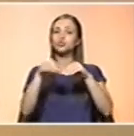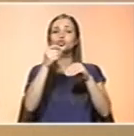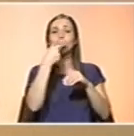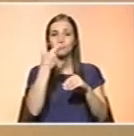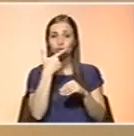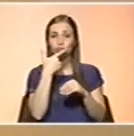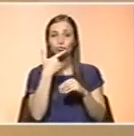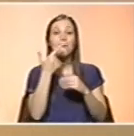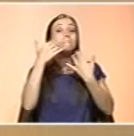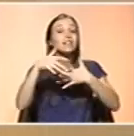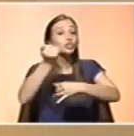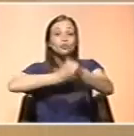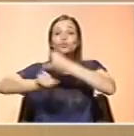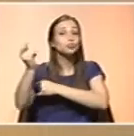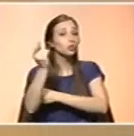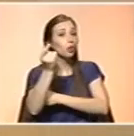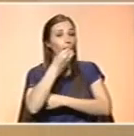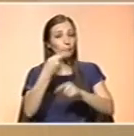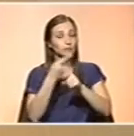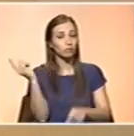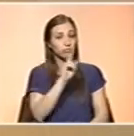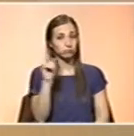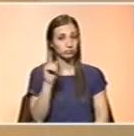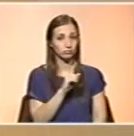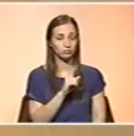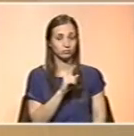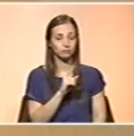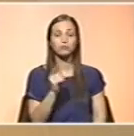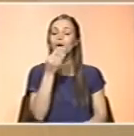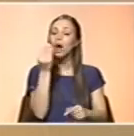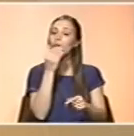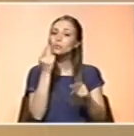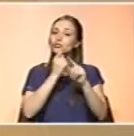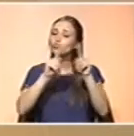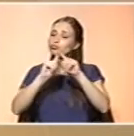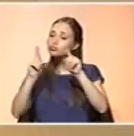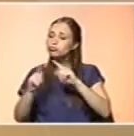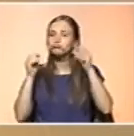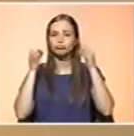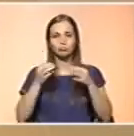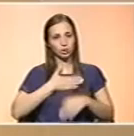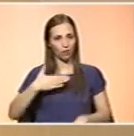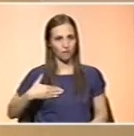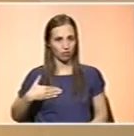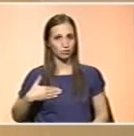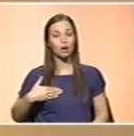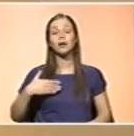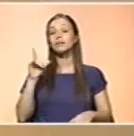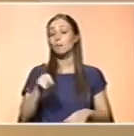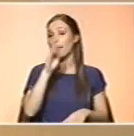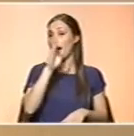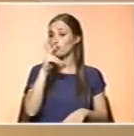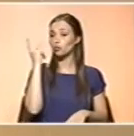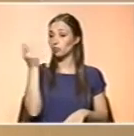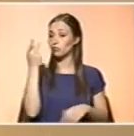substituem, como todos dissemos, uma alimentação equilibrada e saudável. E bons hábitos de vida que a alimentação só não